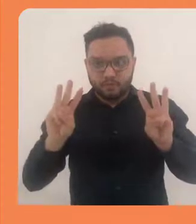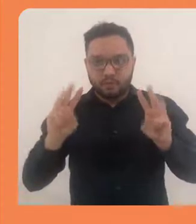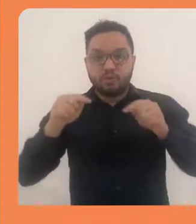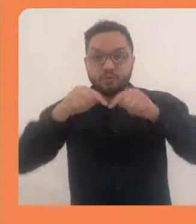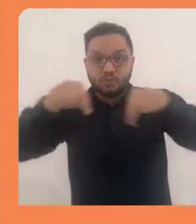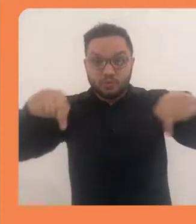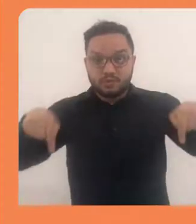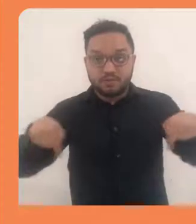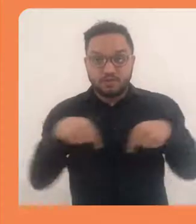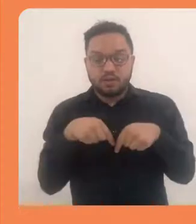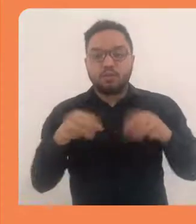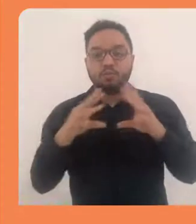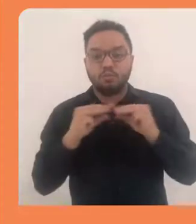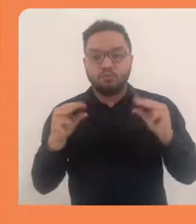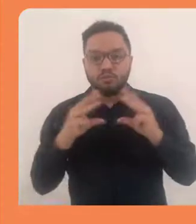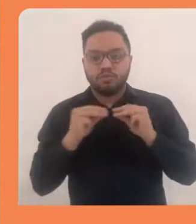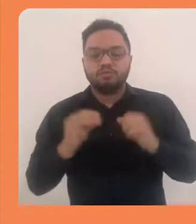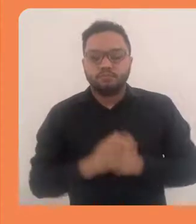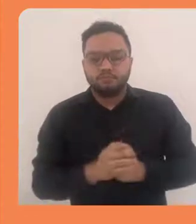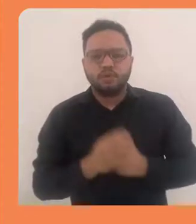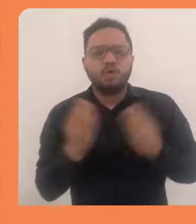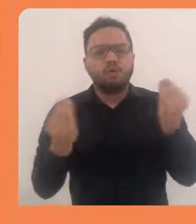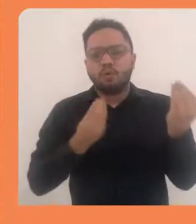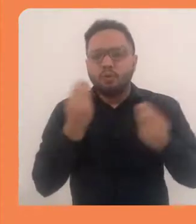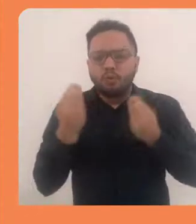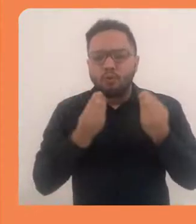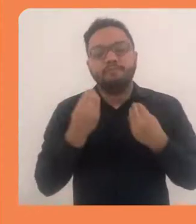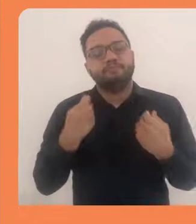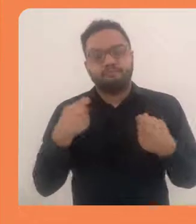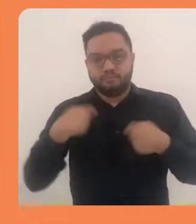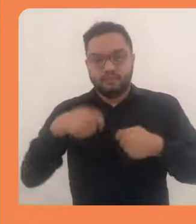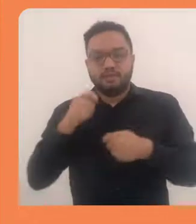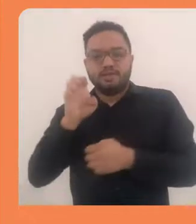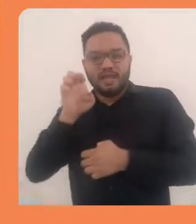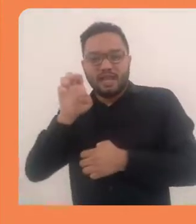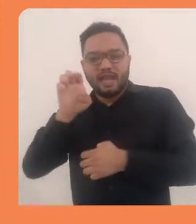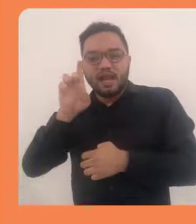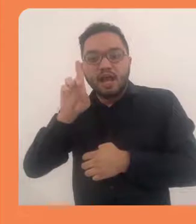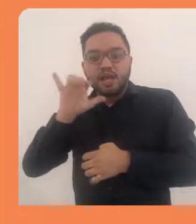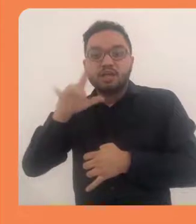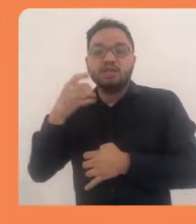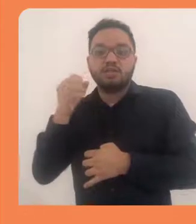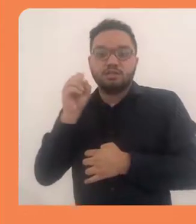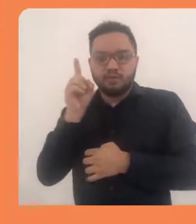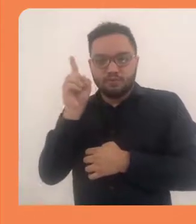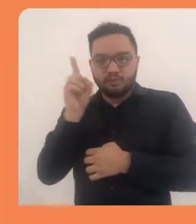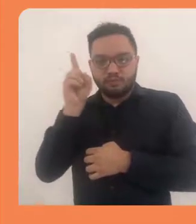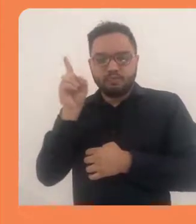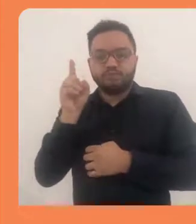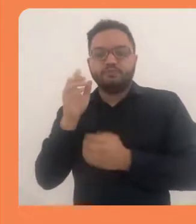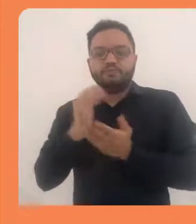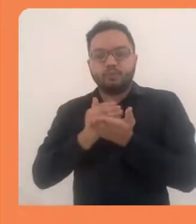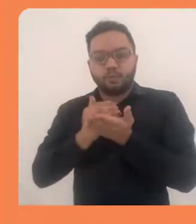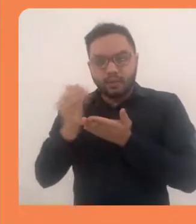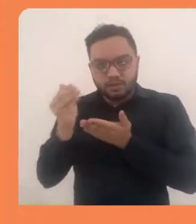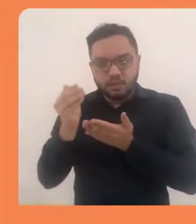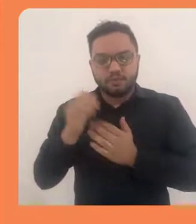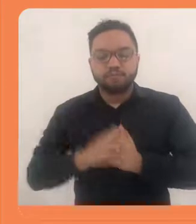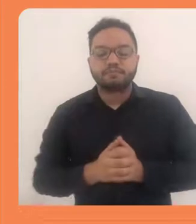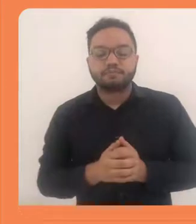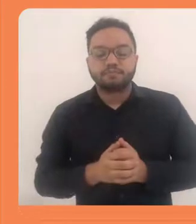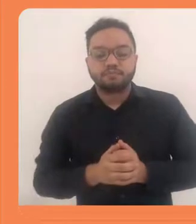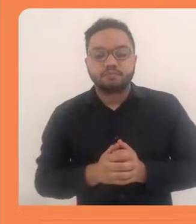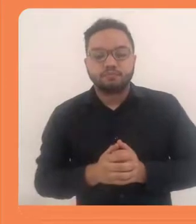simulação em HTML5 dentro da sua página, dentro da sua sala no Moodle.